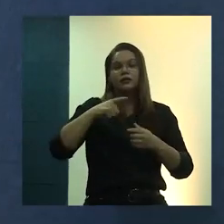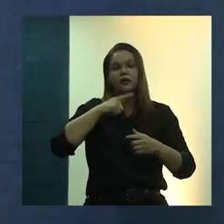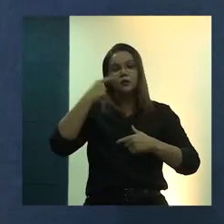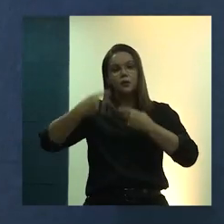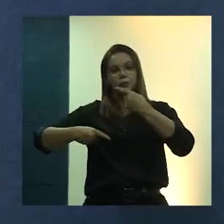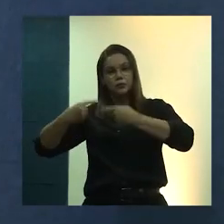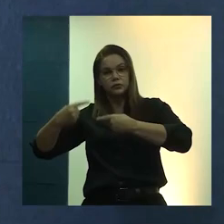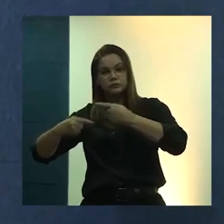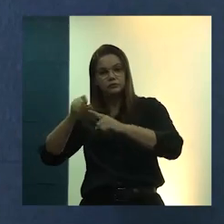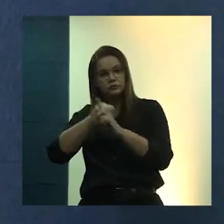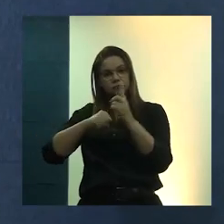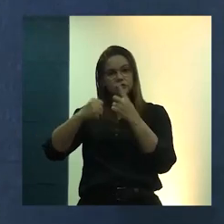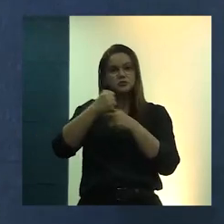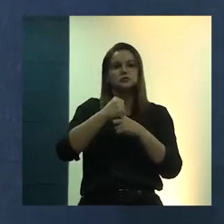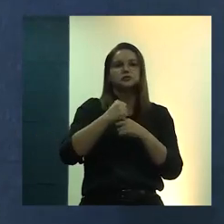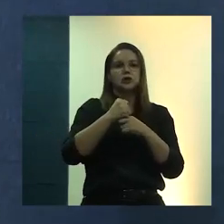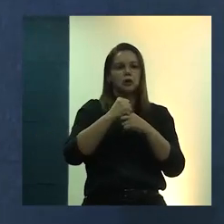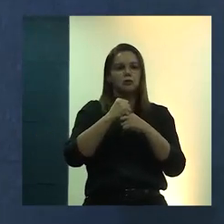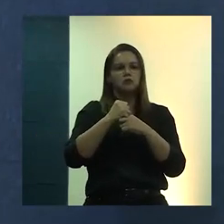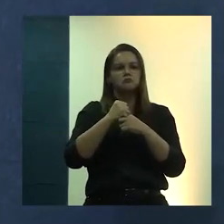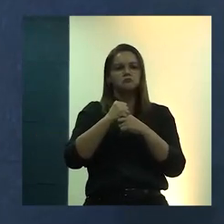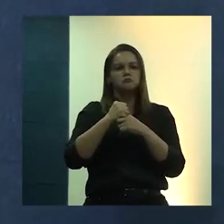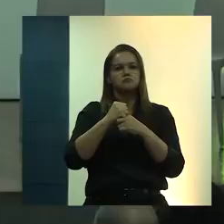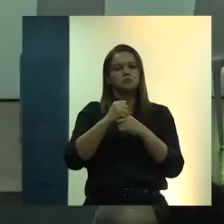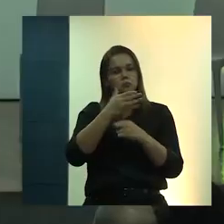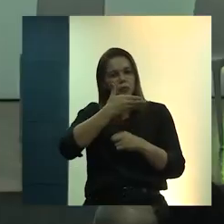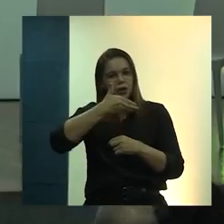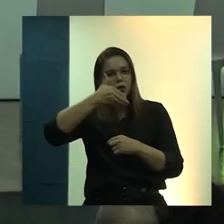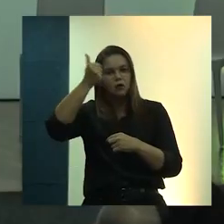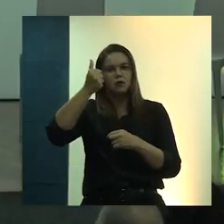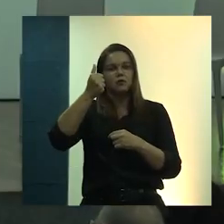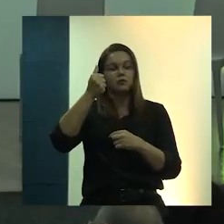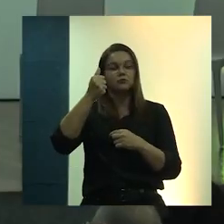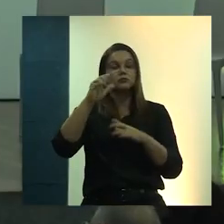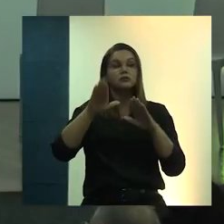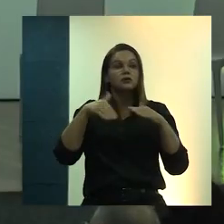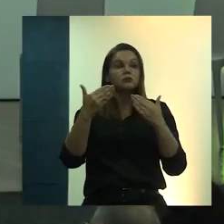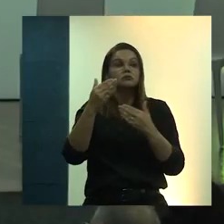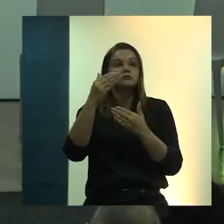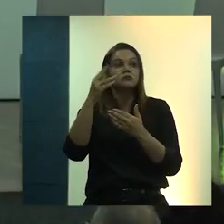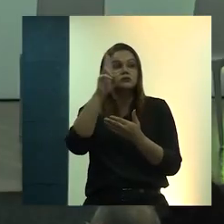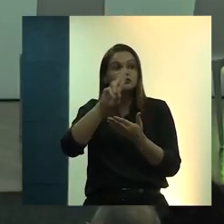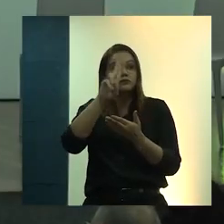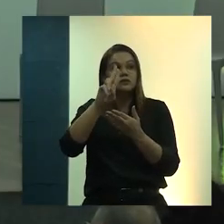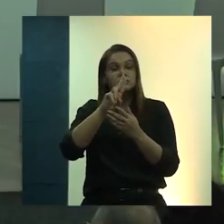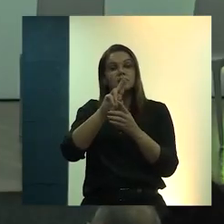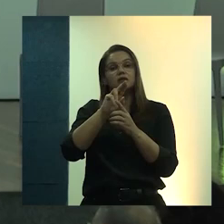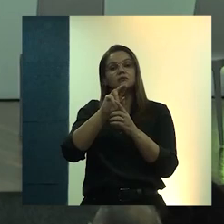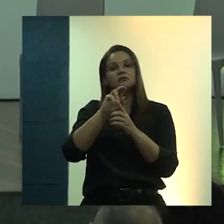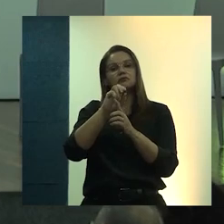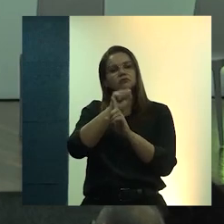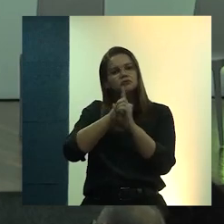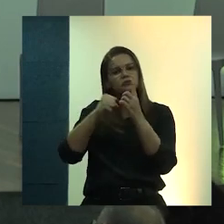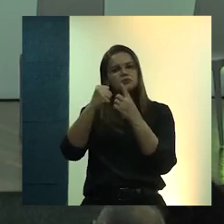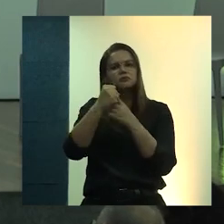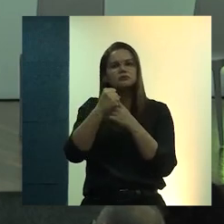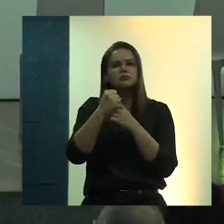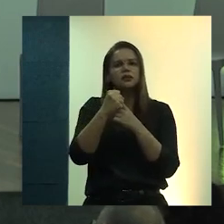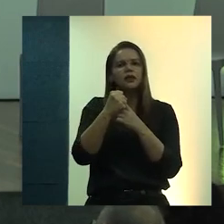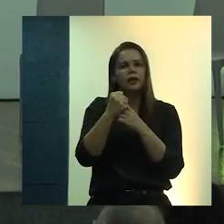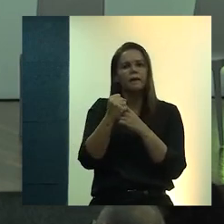espero vigorosa. Então, as universidades têm um papel nisso. Do mesmo jeito que o CAL não vai resolver